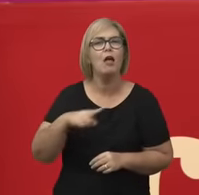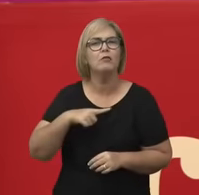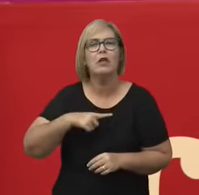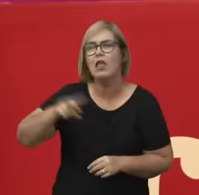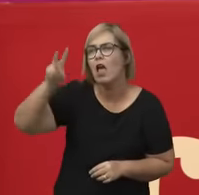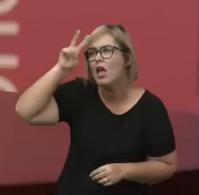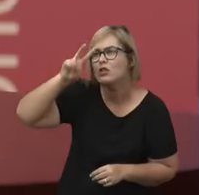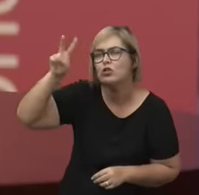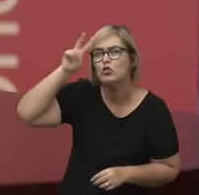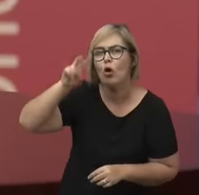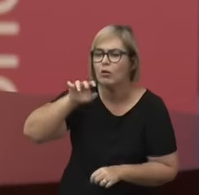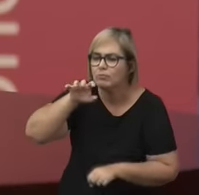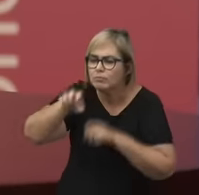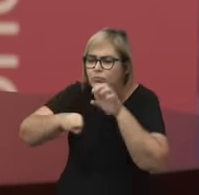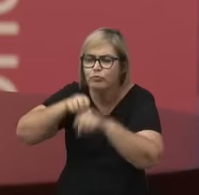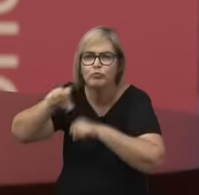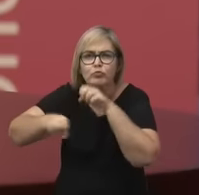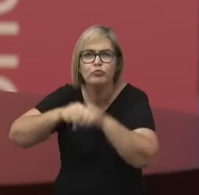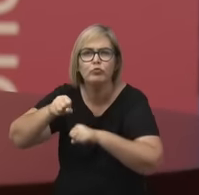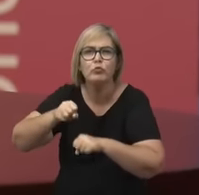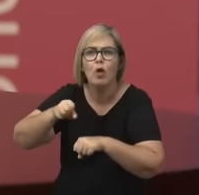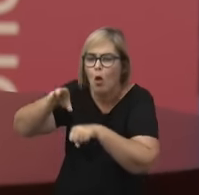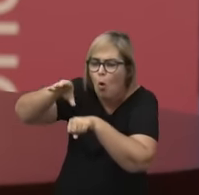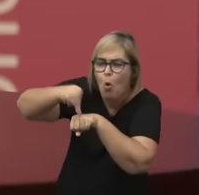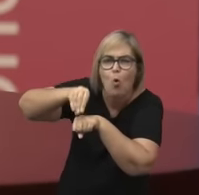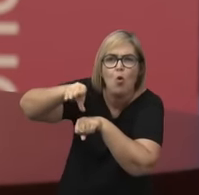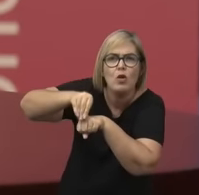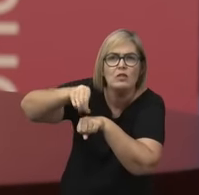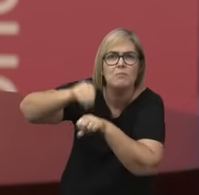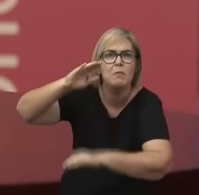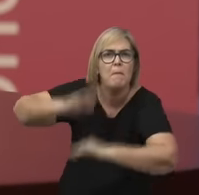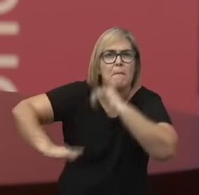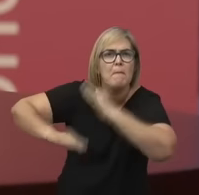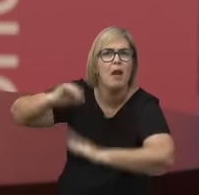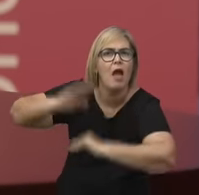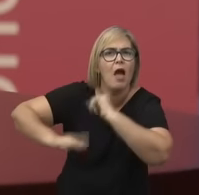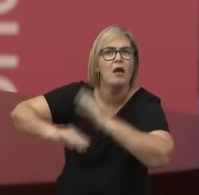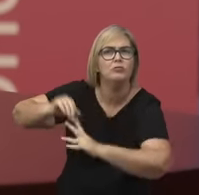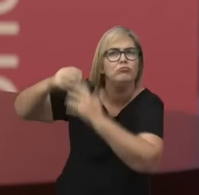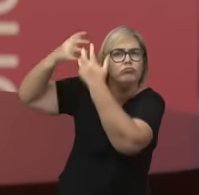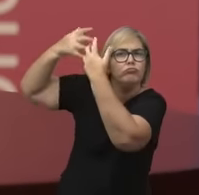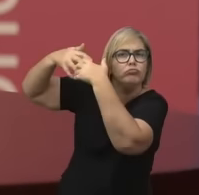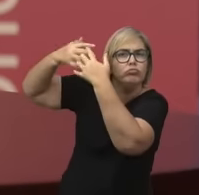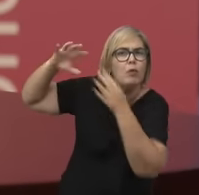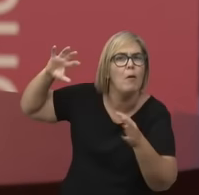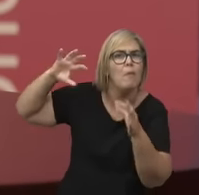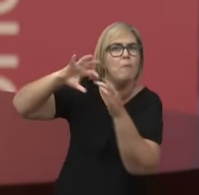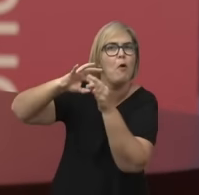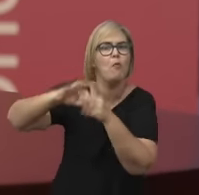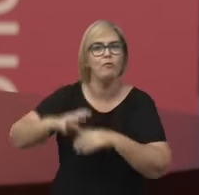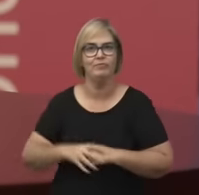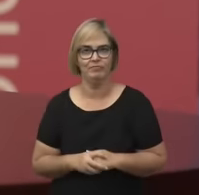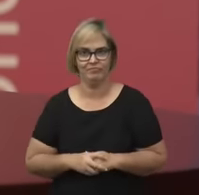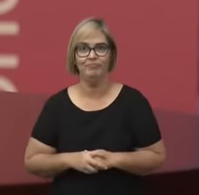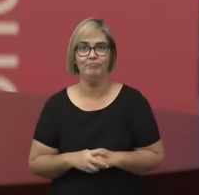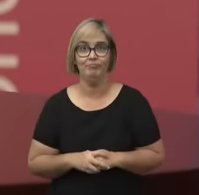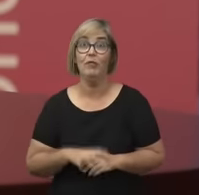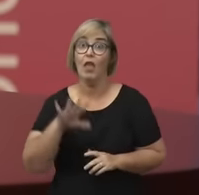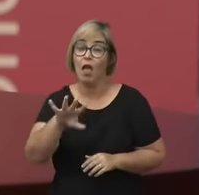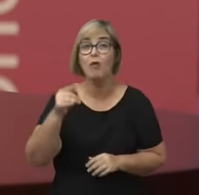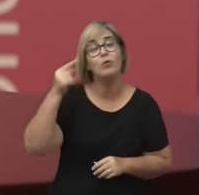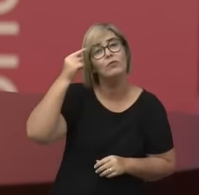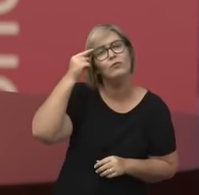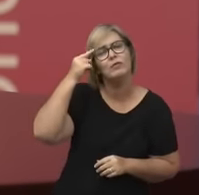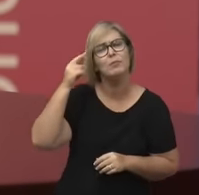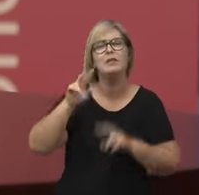conhecimento que tem uso prático, que tem fim prático. E aí, quando a gente pensa na história da filosofia